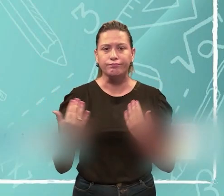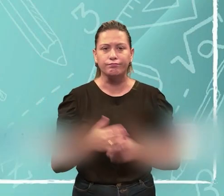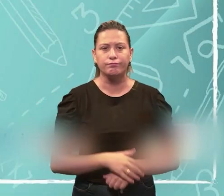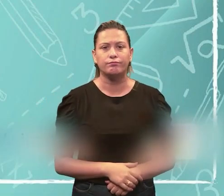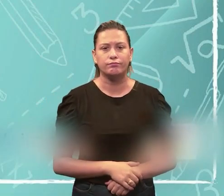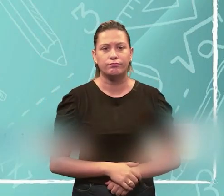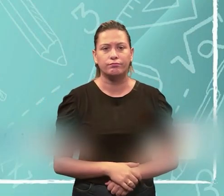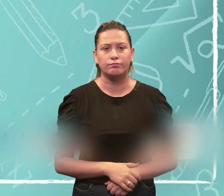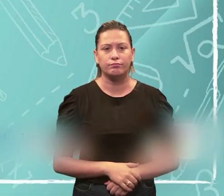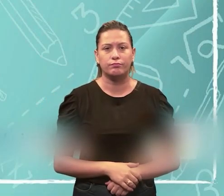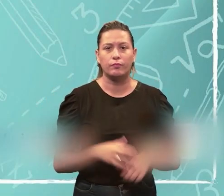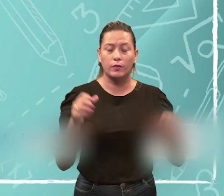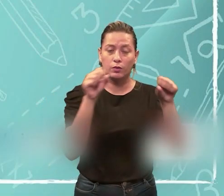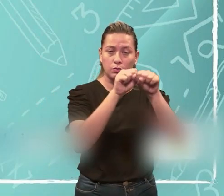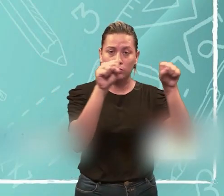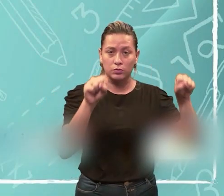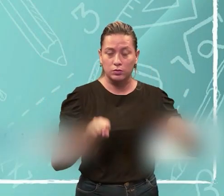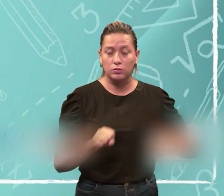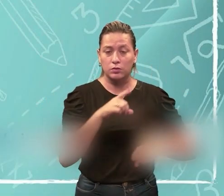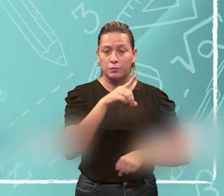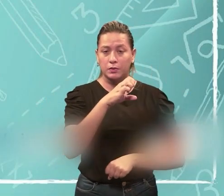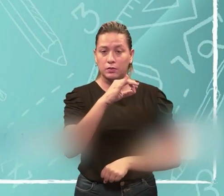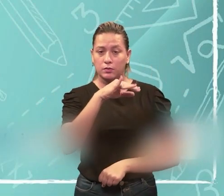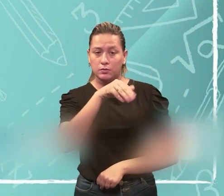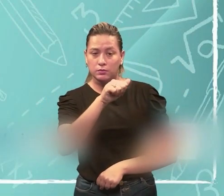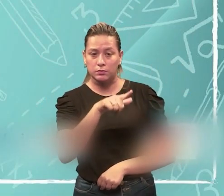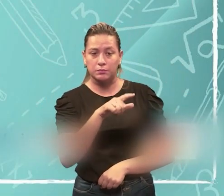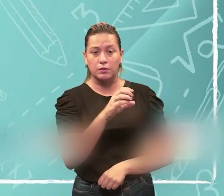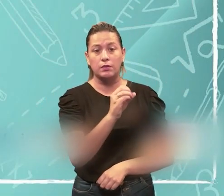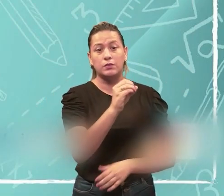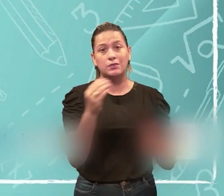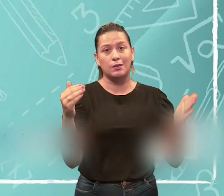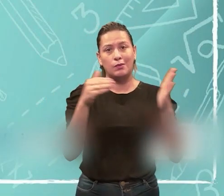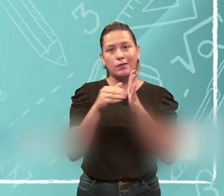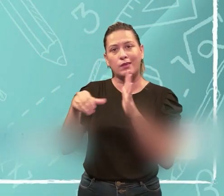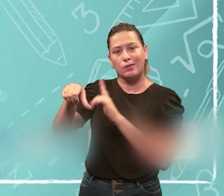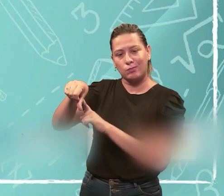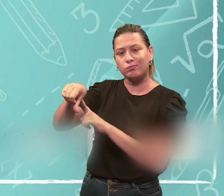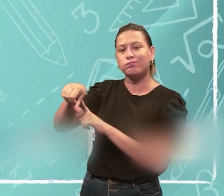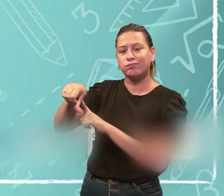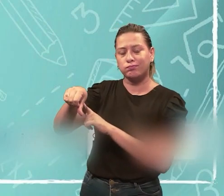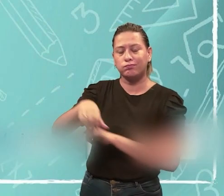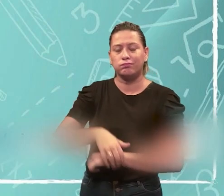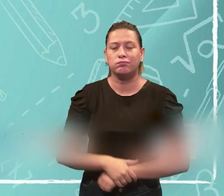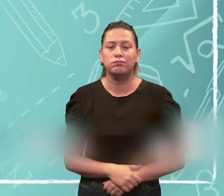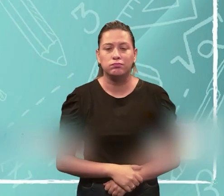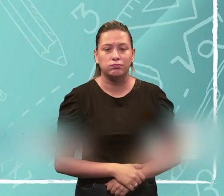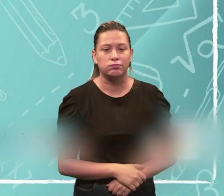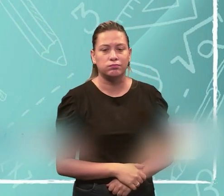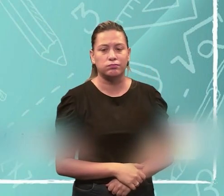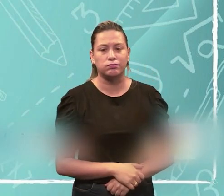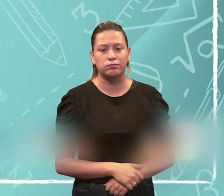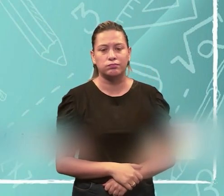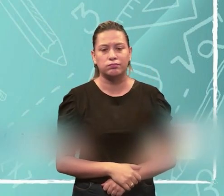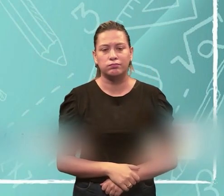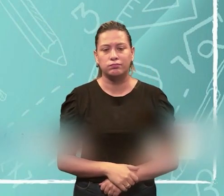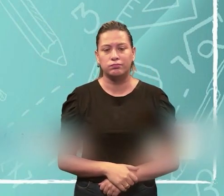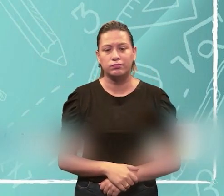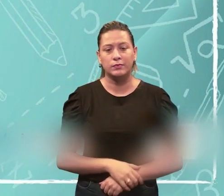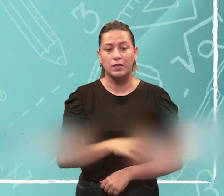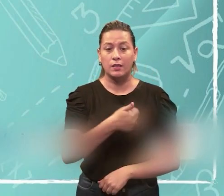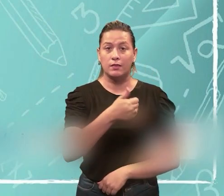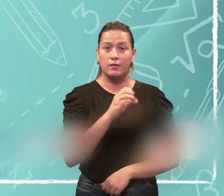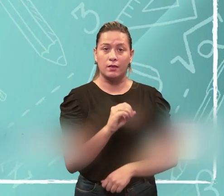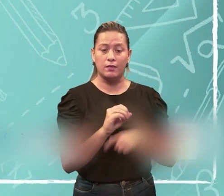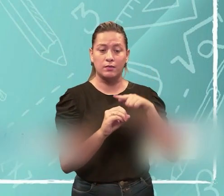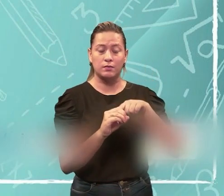sistema decimal, eu vou de 0 a 9 unidades, certo? Quando eu passo para o 10, aí eu